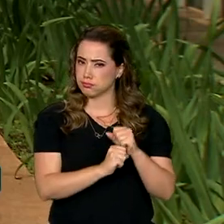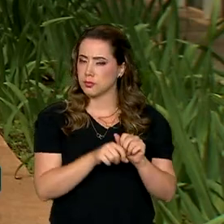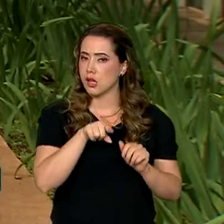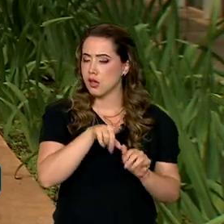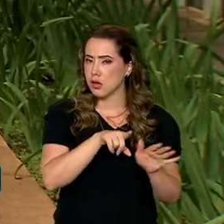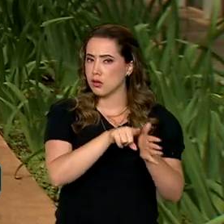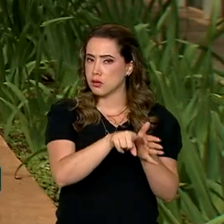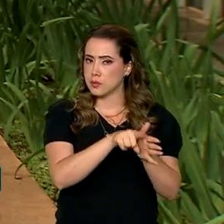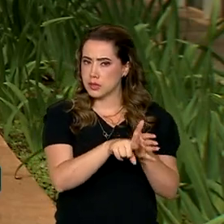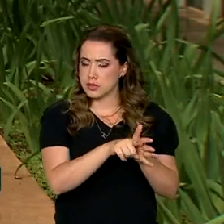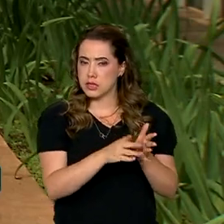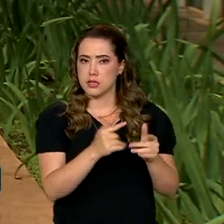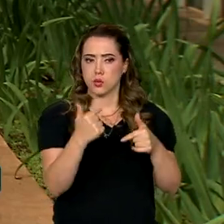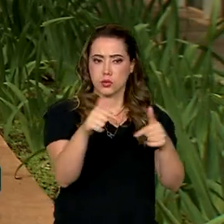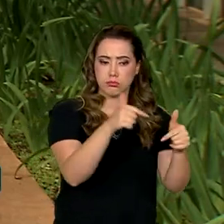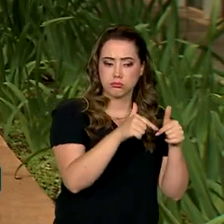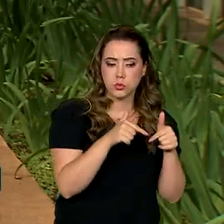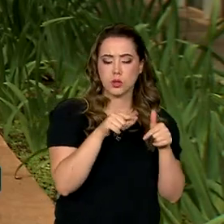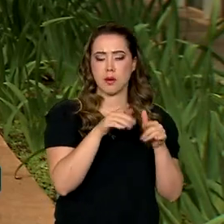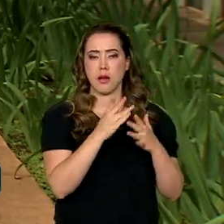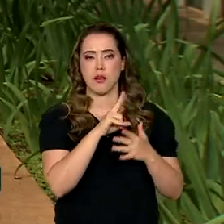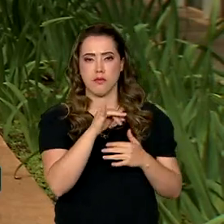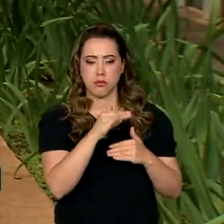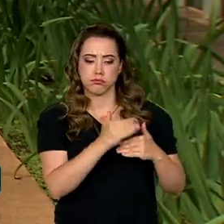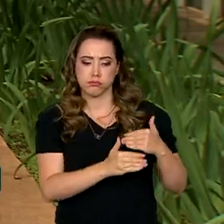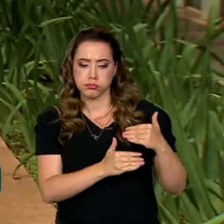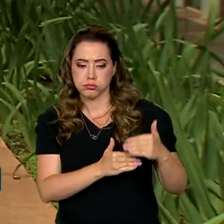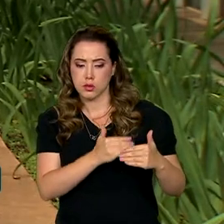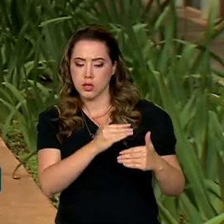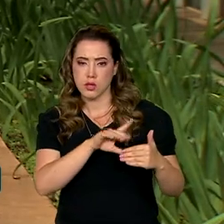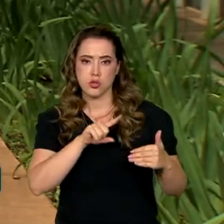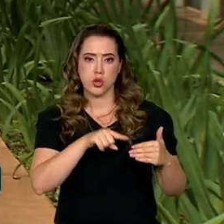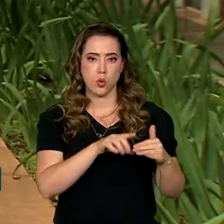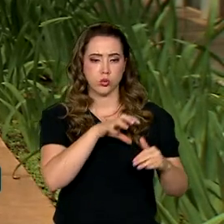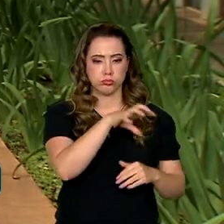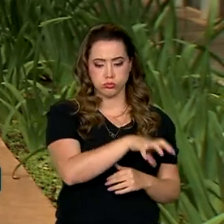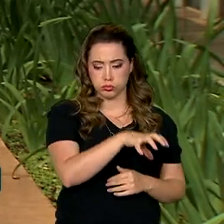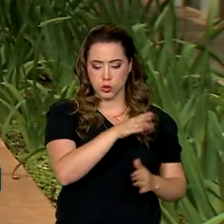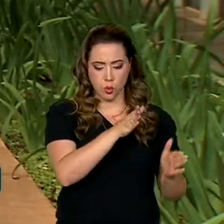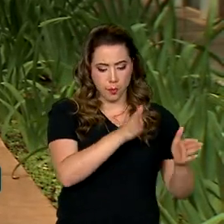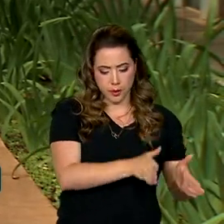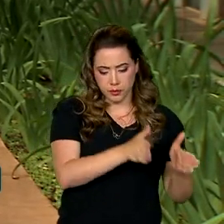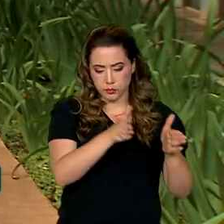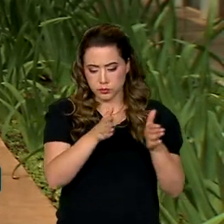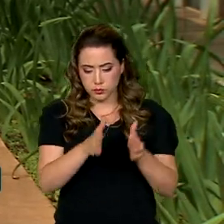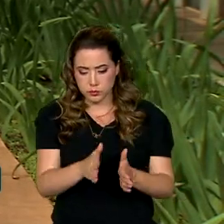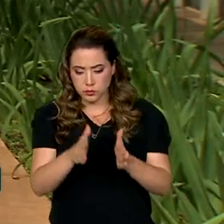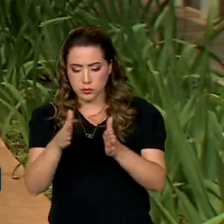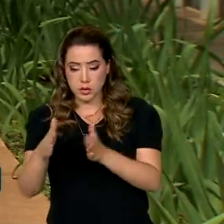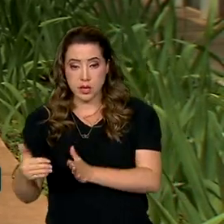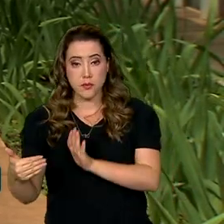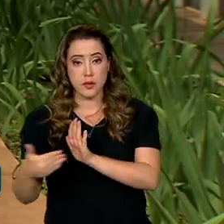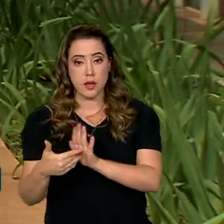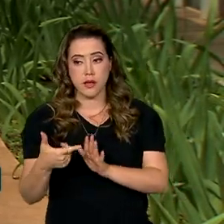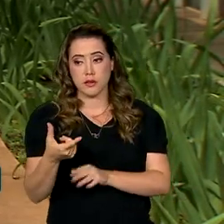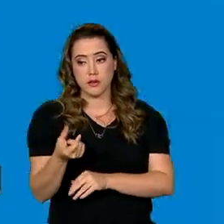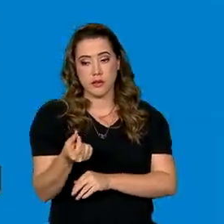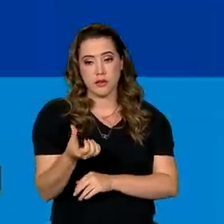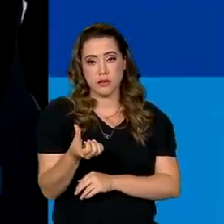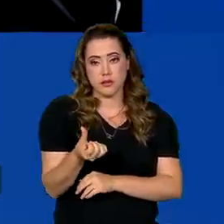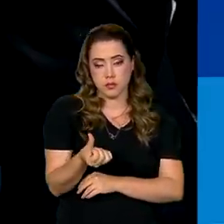implementação das ações será gradual através de ciclos e a previsão é até 2026.